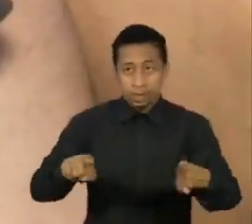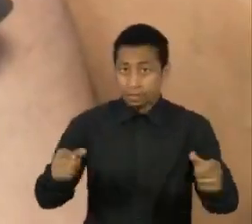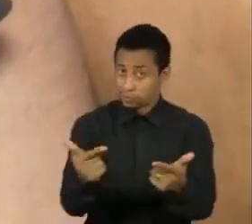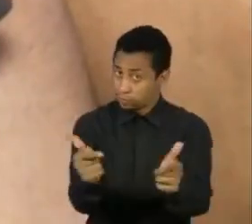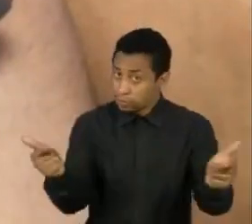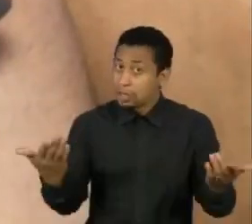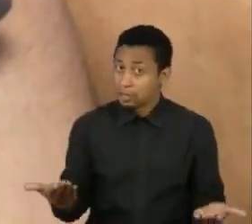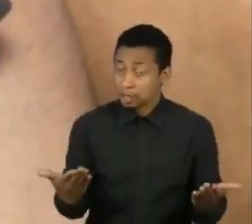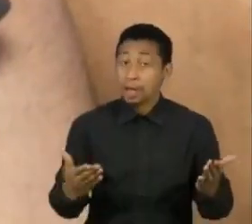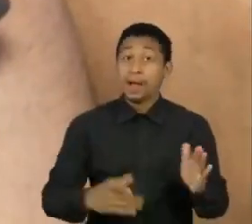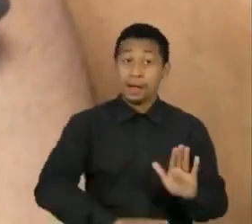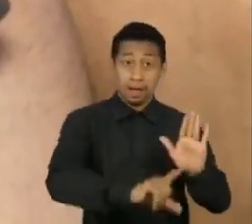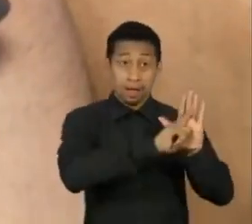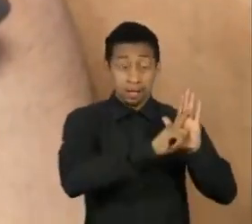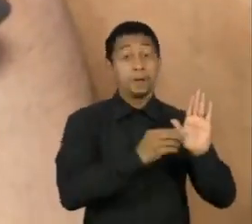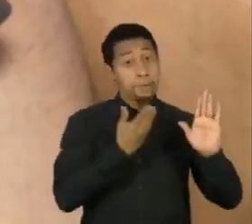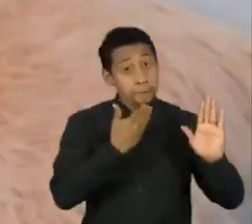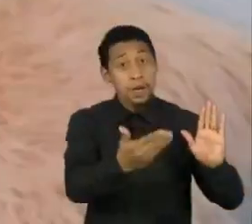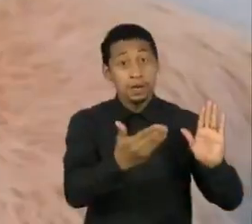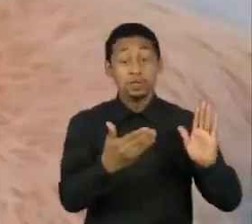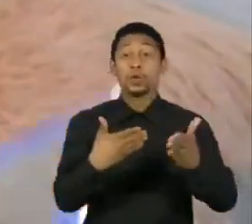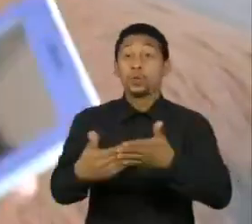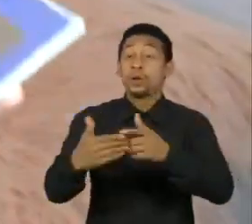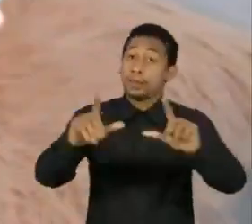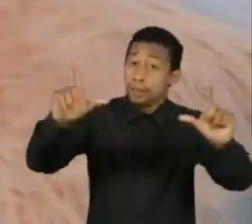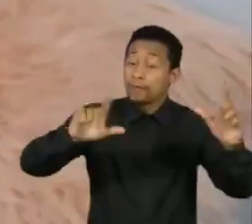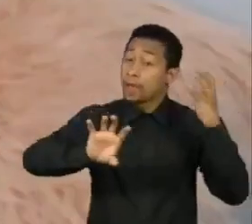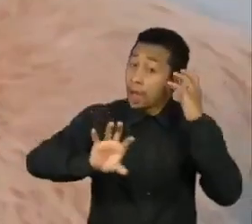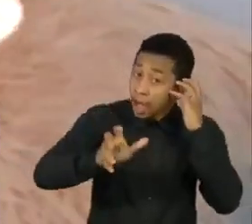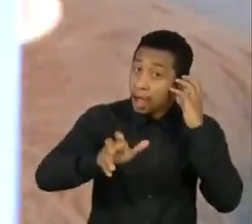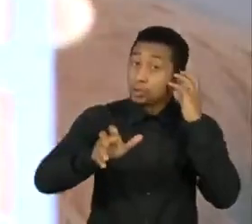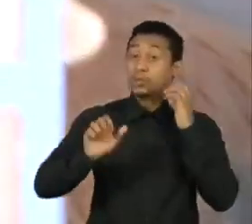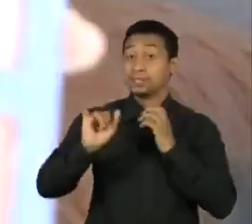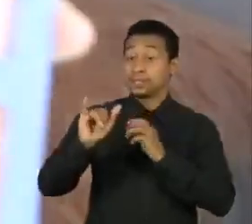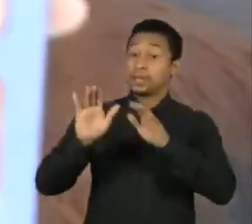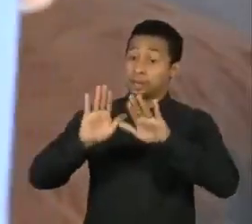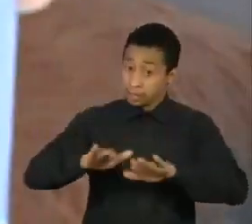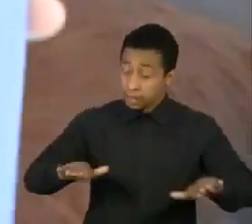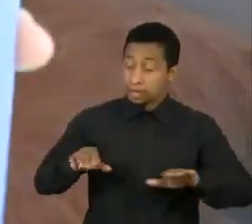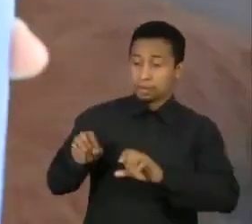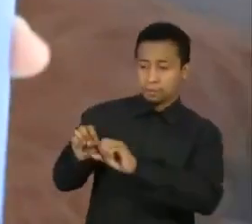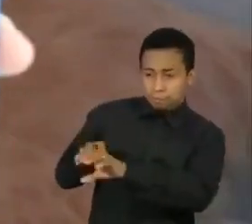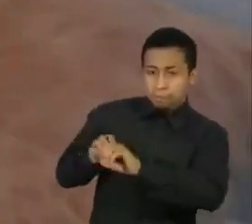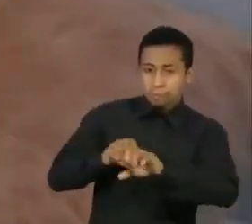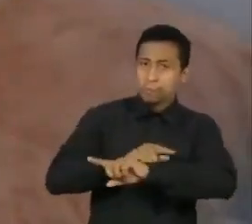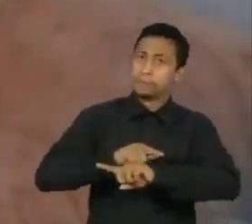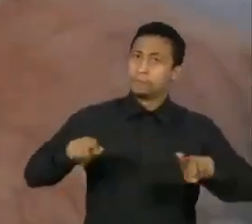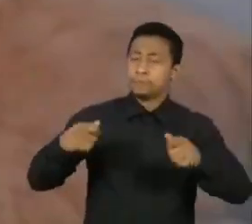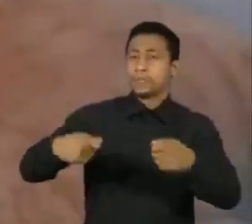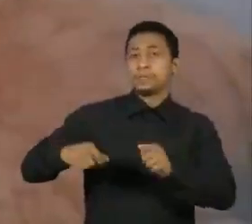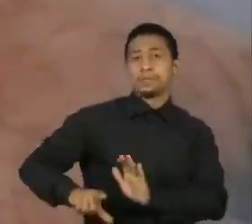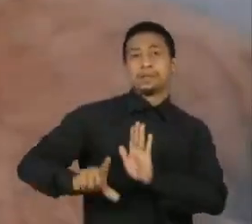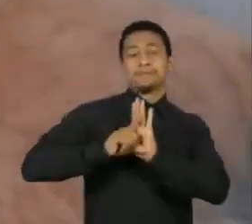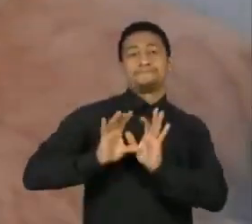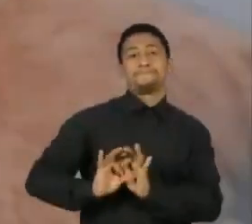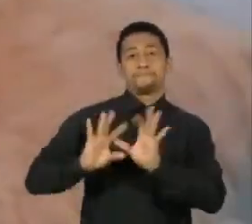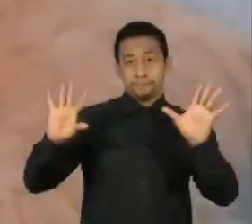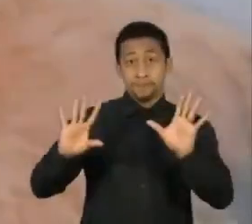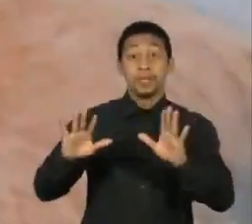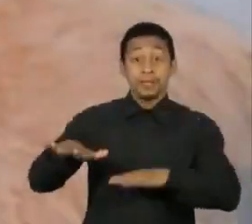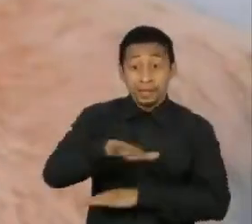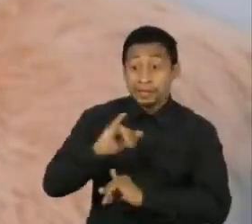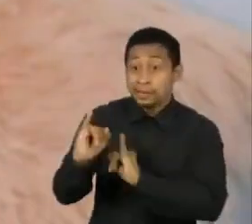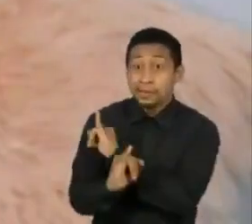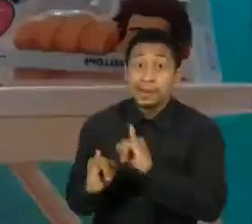é exigido por lei nas outras mídias. A falta de uma legislação específica para a internet também acaba deixando